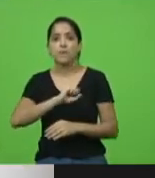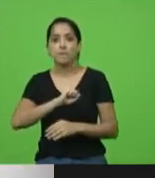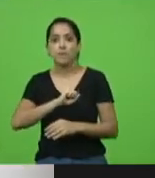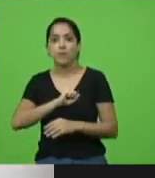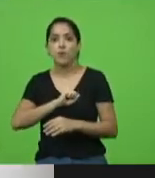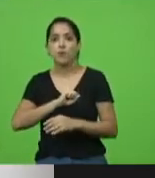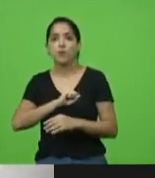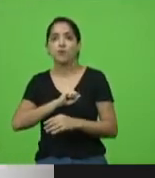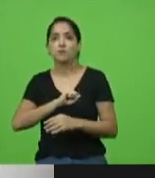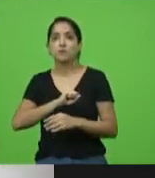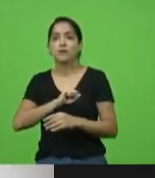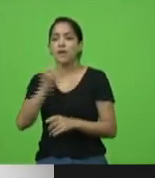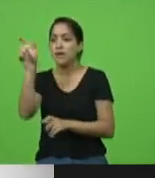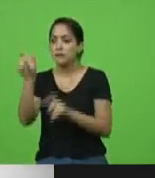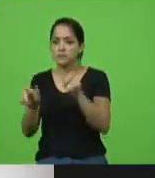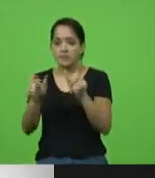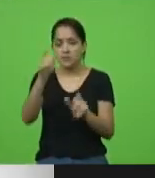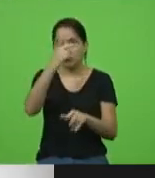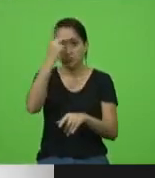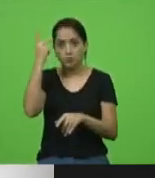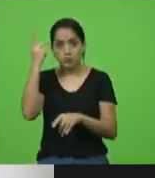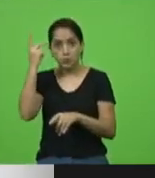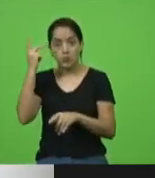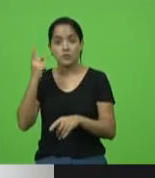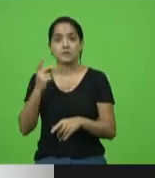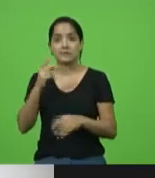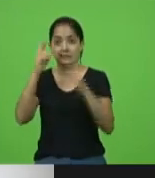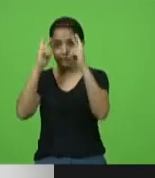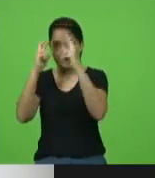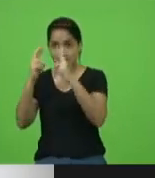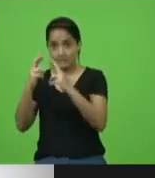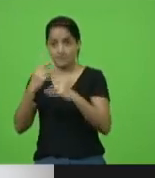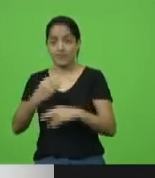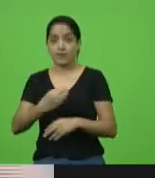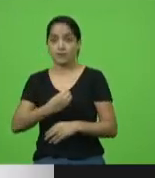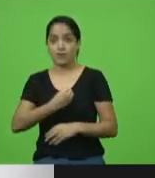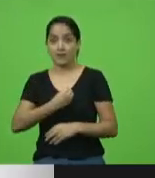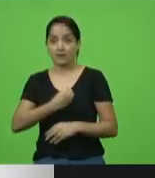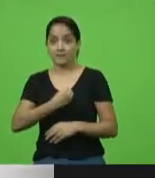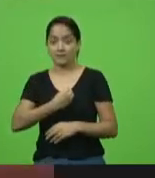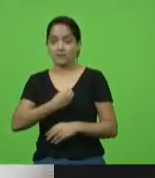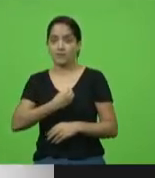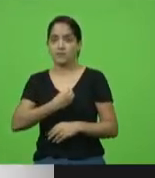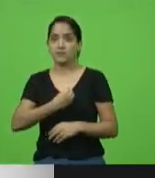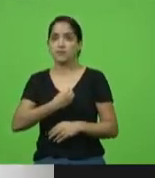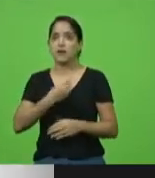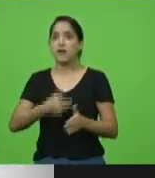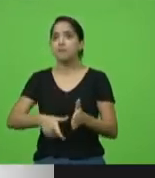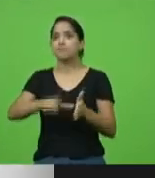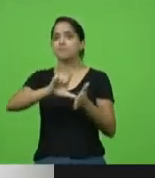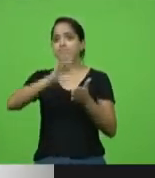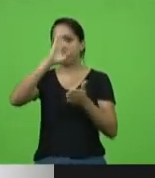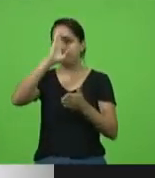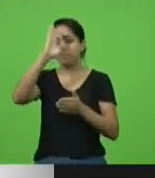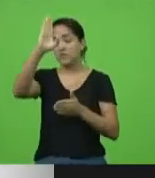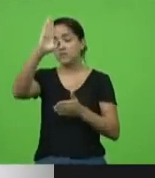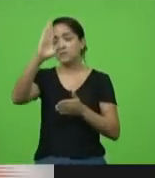e o respeito à vida vinham antes de qualquer outra questão.